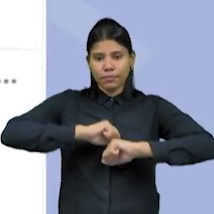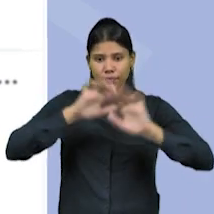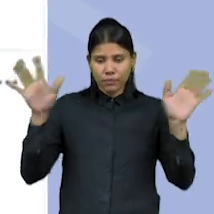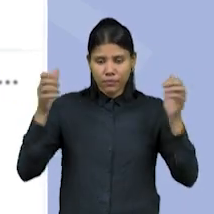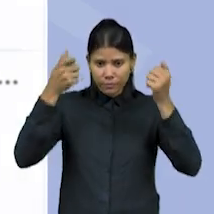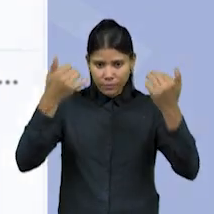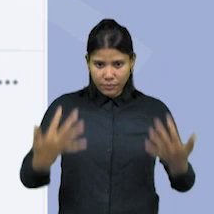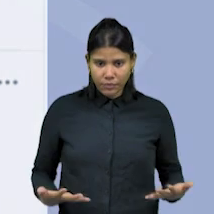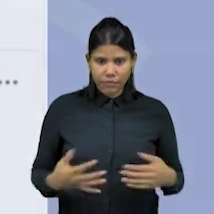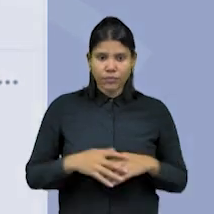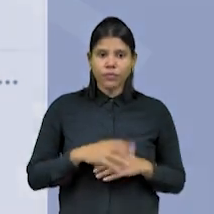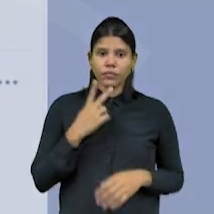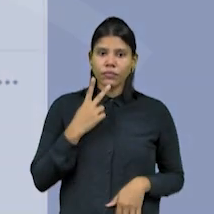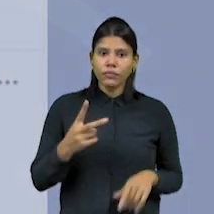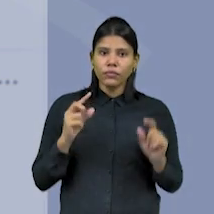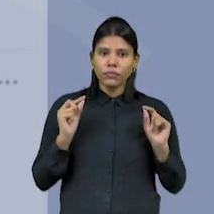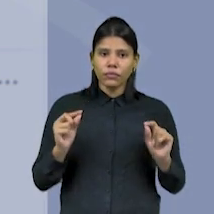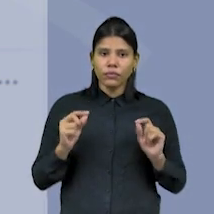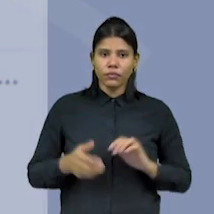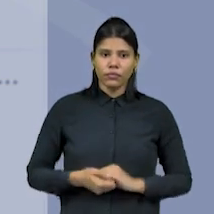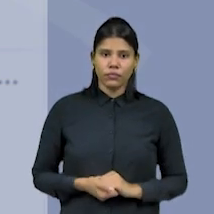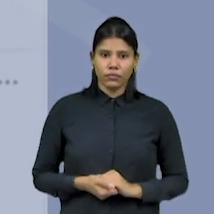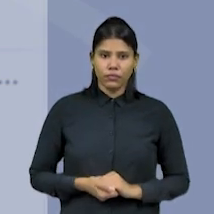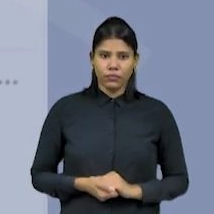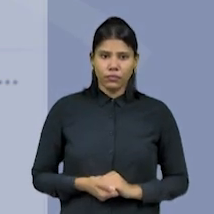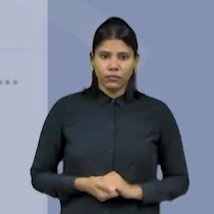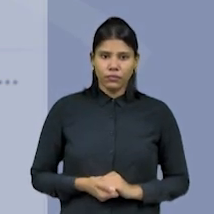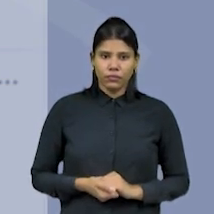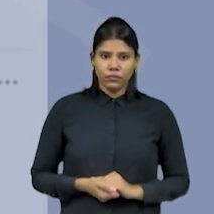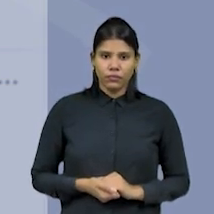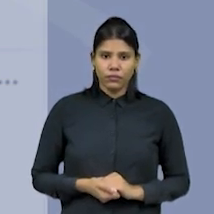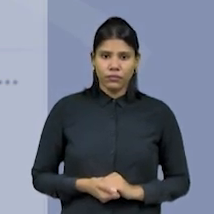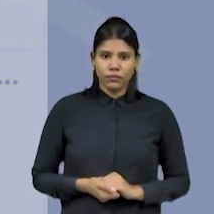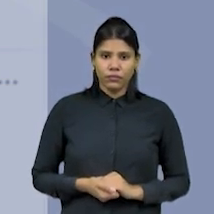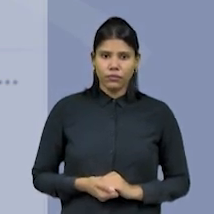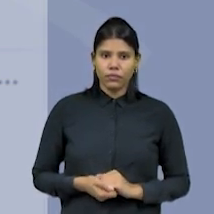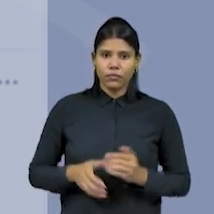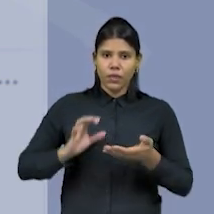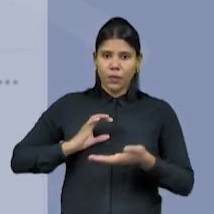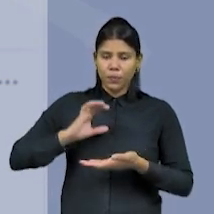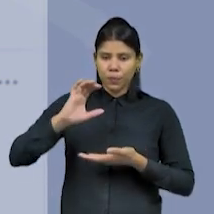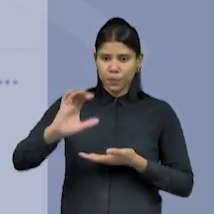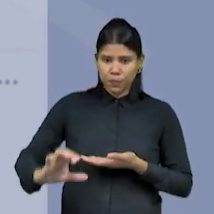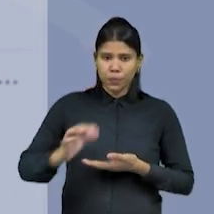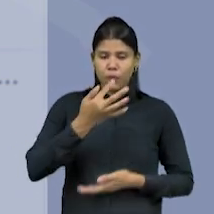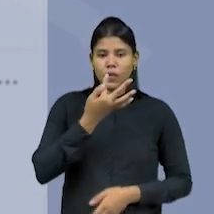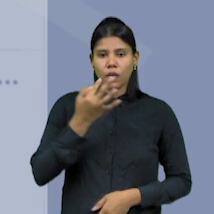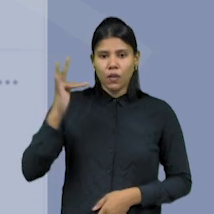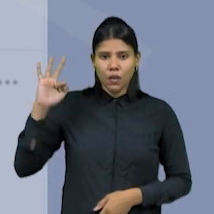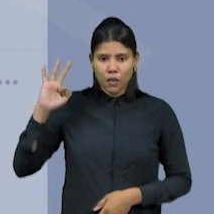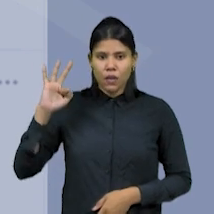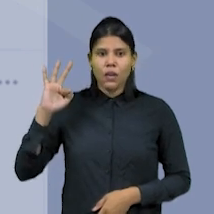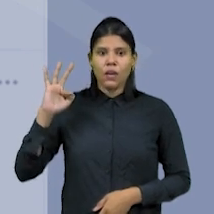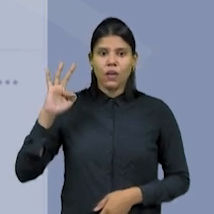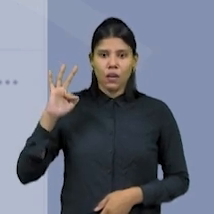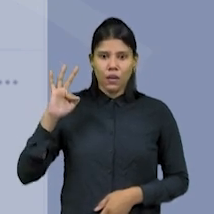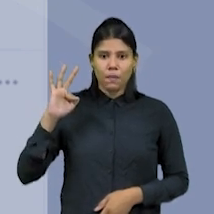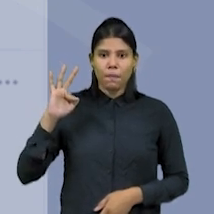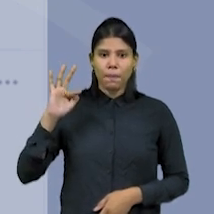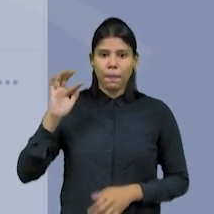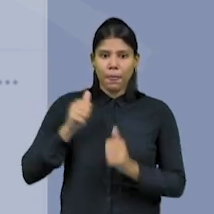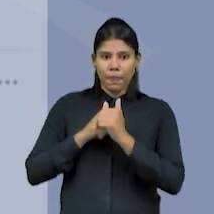ele escreveu, abre aspas, A locação de recursos federais ocorre seguindo a legislação